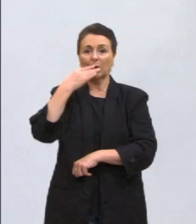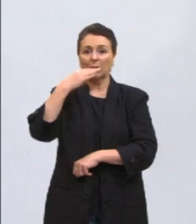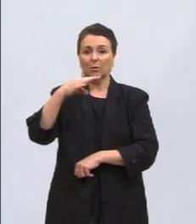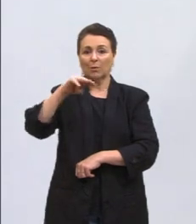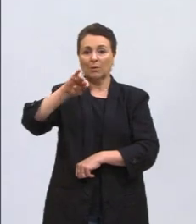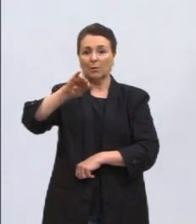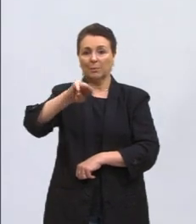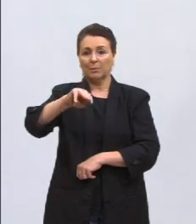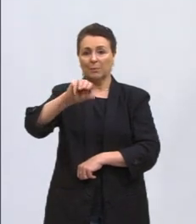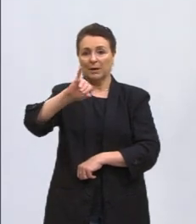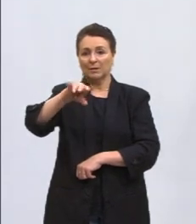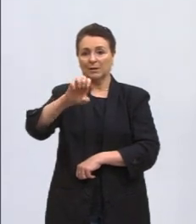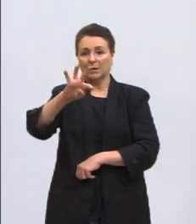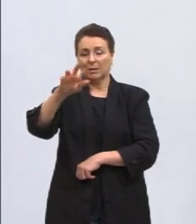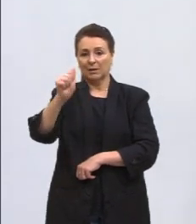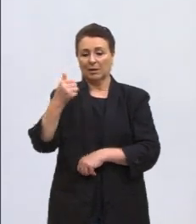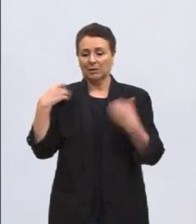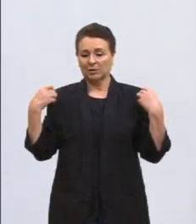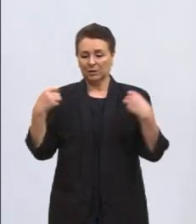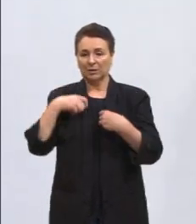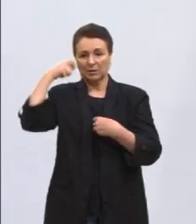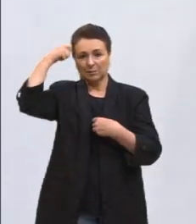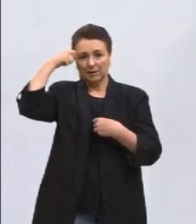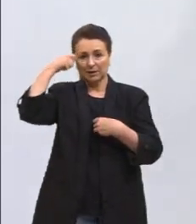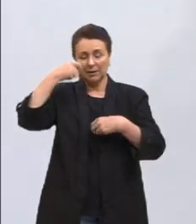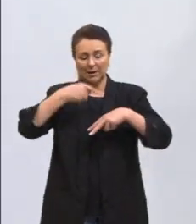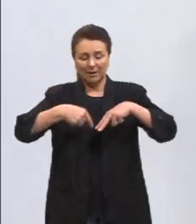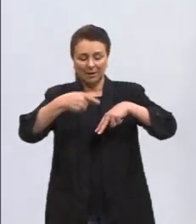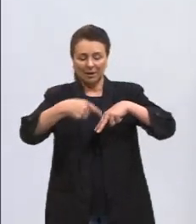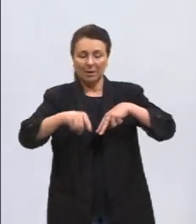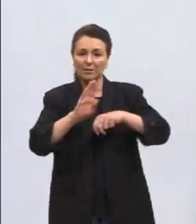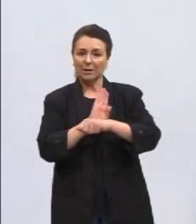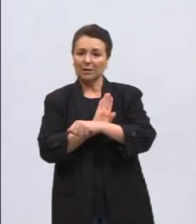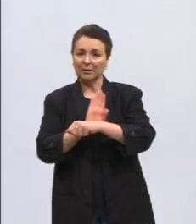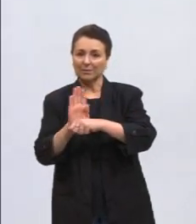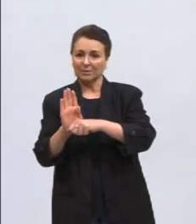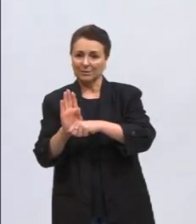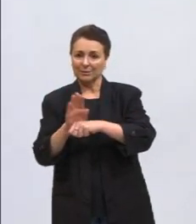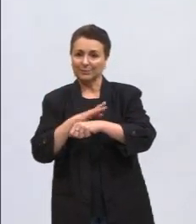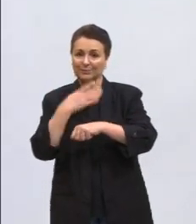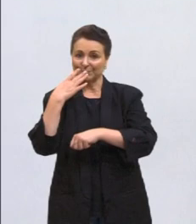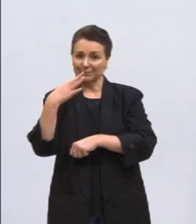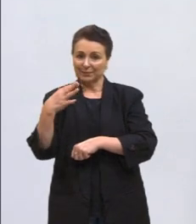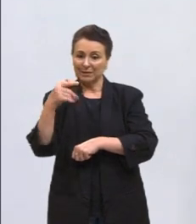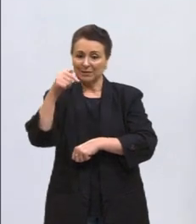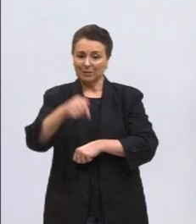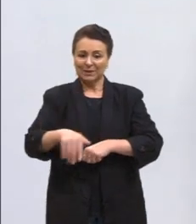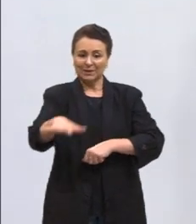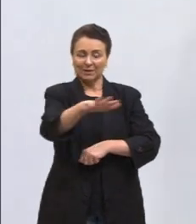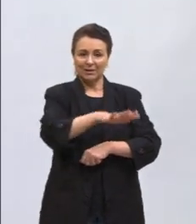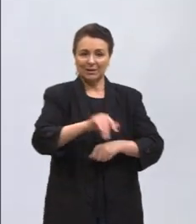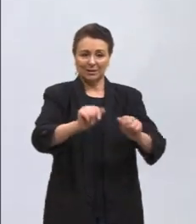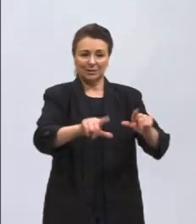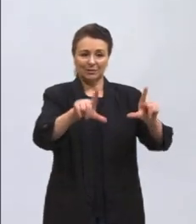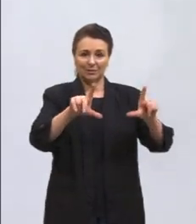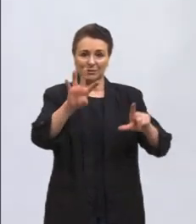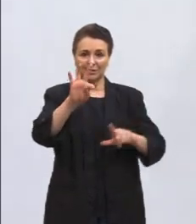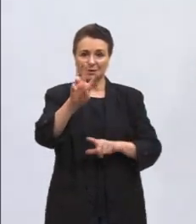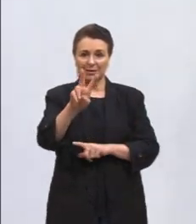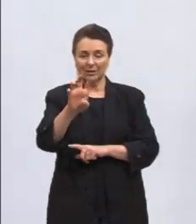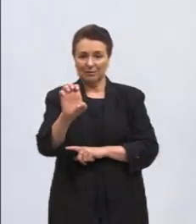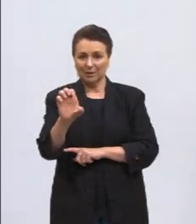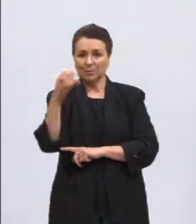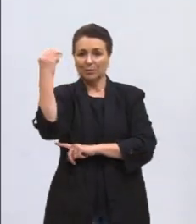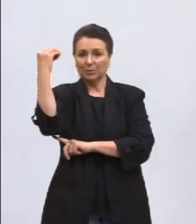uma jaqueta preta, também uma calça bege e estamos aqui nos estúdios da TVE Porto Alegre, com